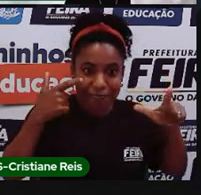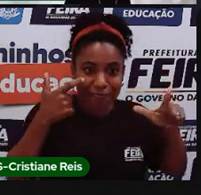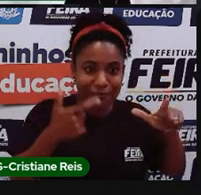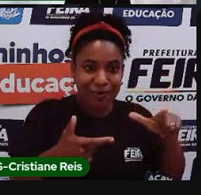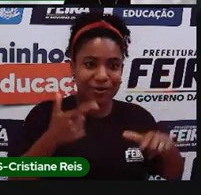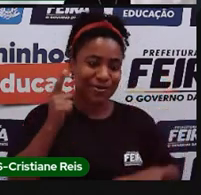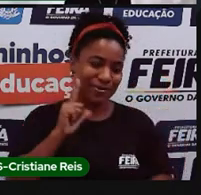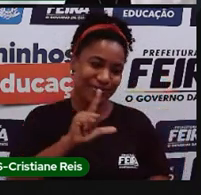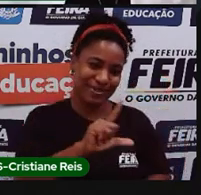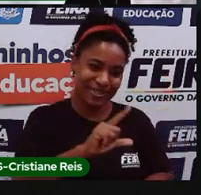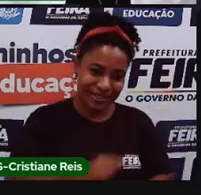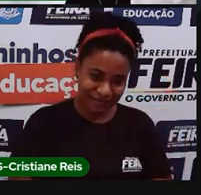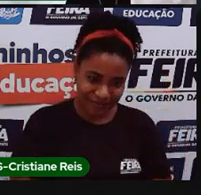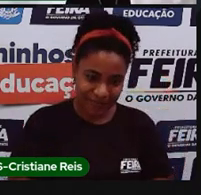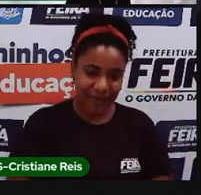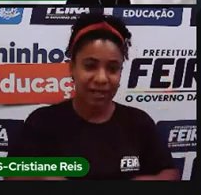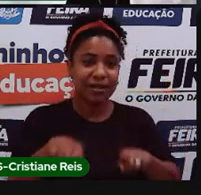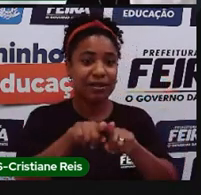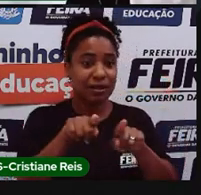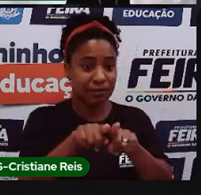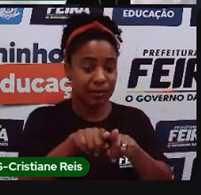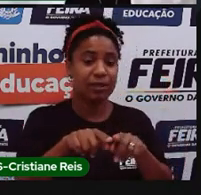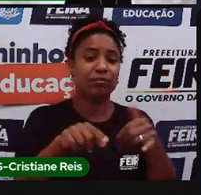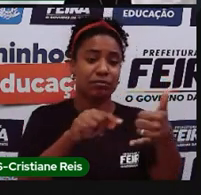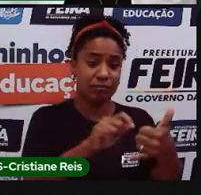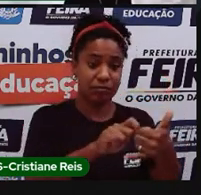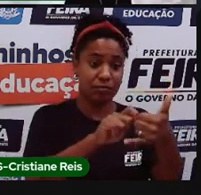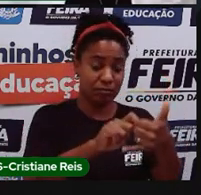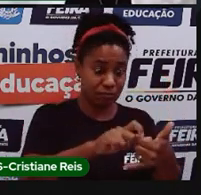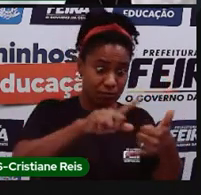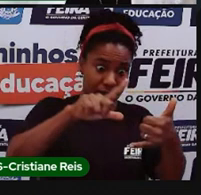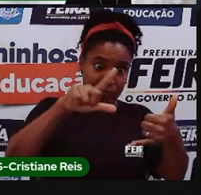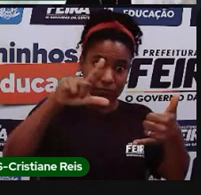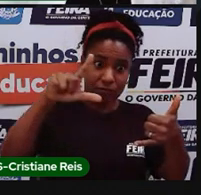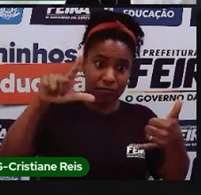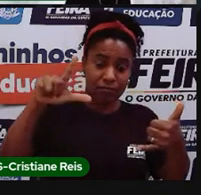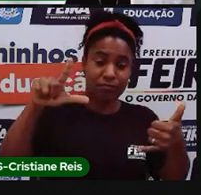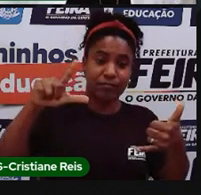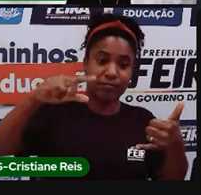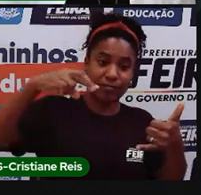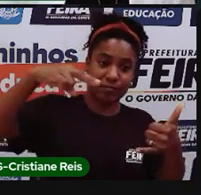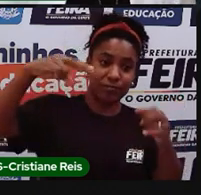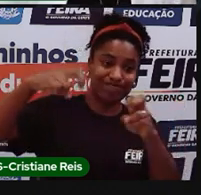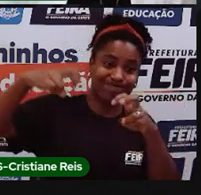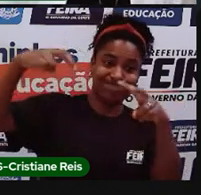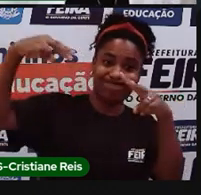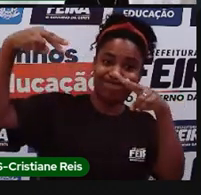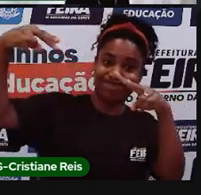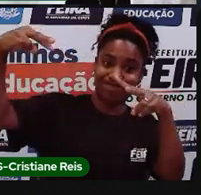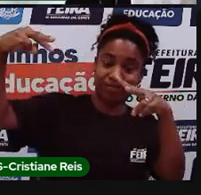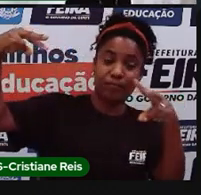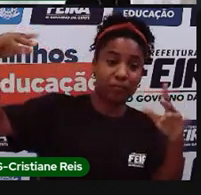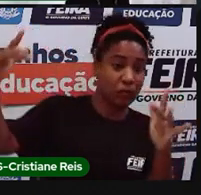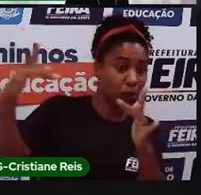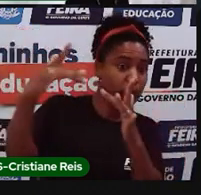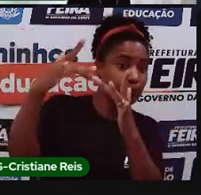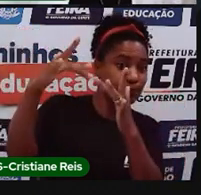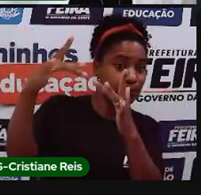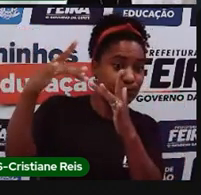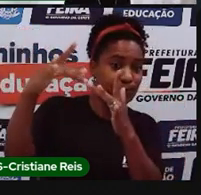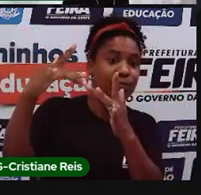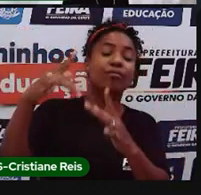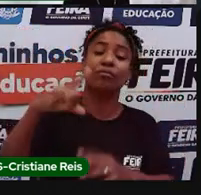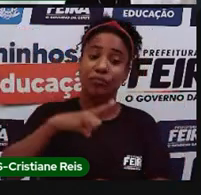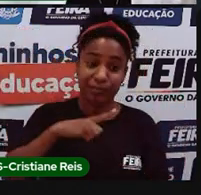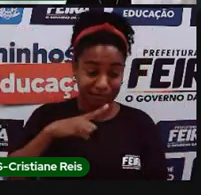também recebem informações de volta desses cantos nesses centrais, né, nessas centrais de controle aí. Então, na realidade,